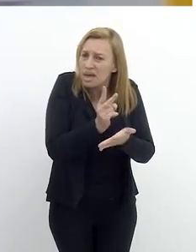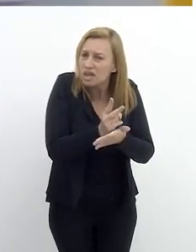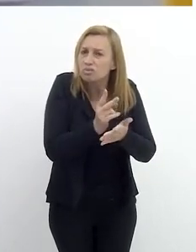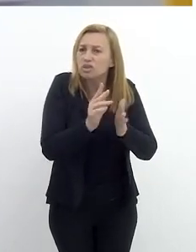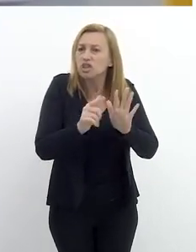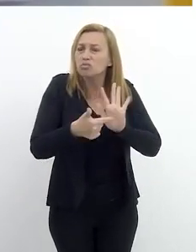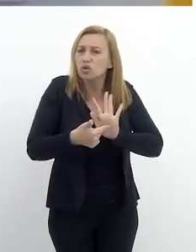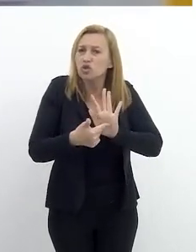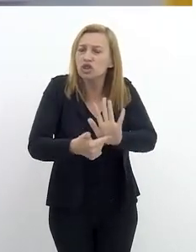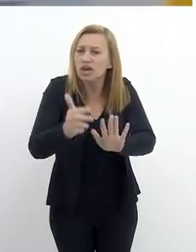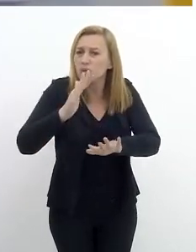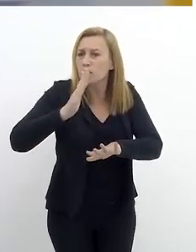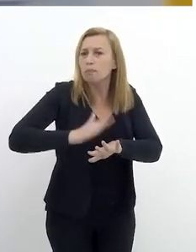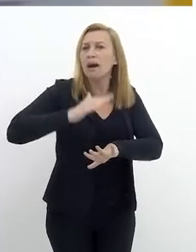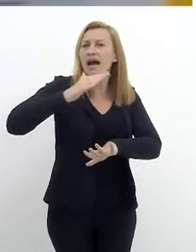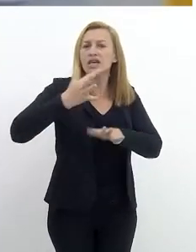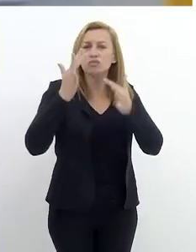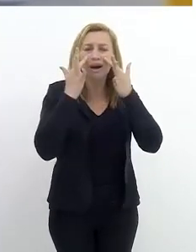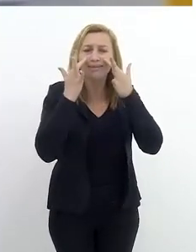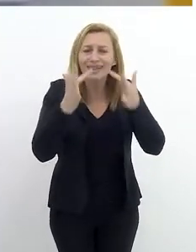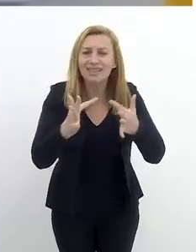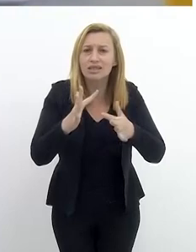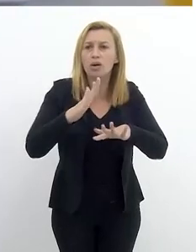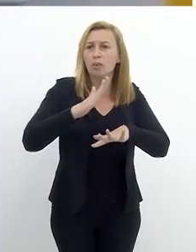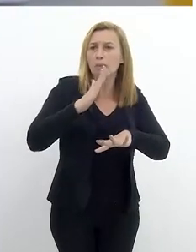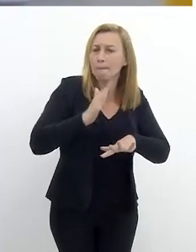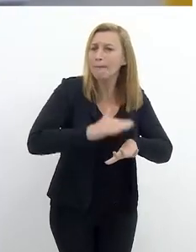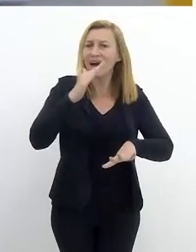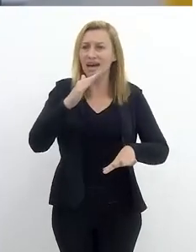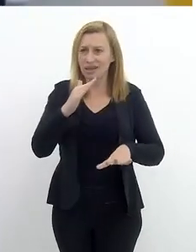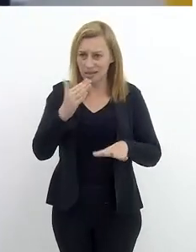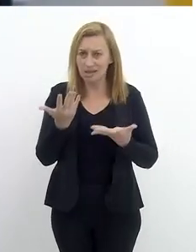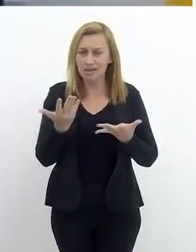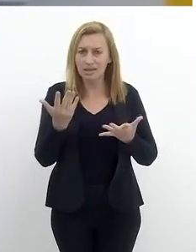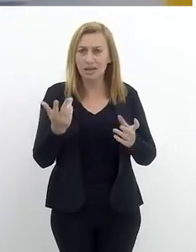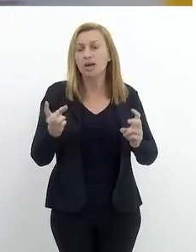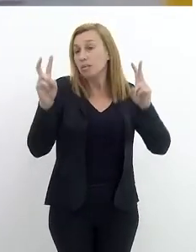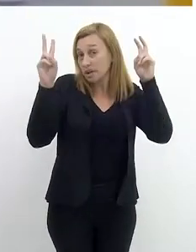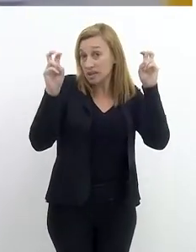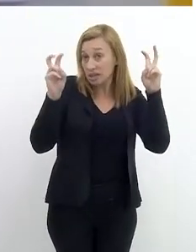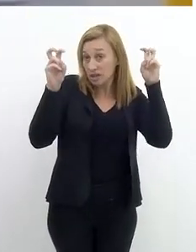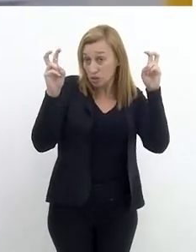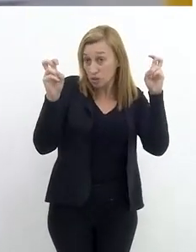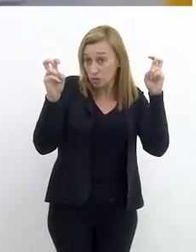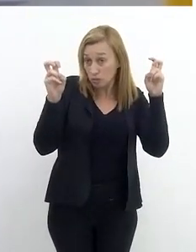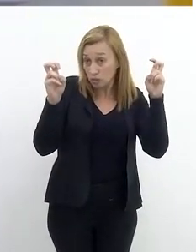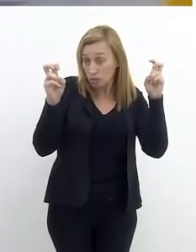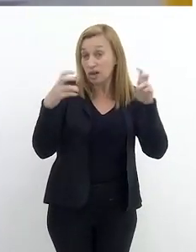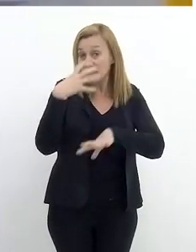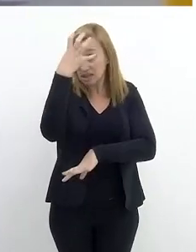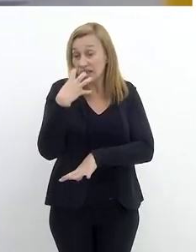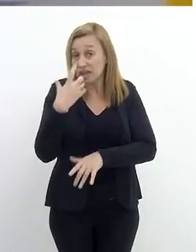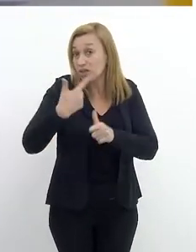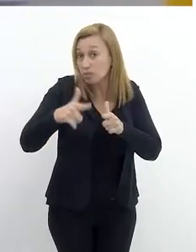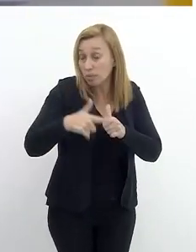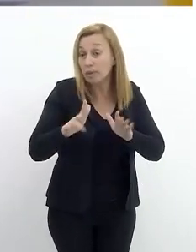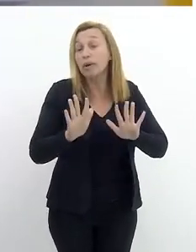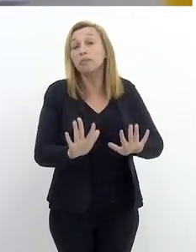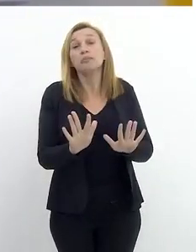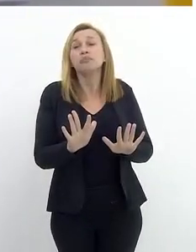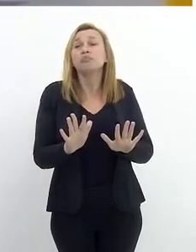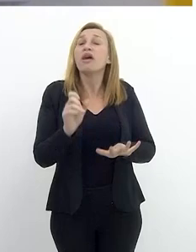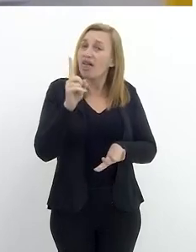mais visível, já ter uma atenção muito mais proporcional, muito maior e correspondente à gravidade do problema,